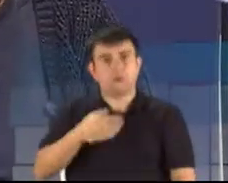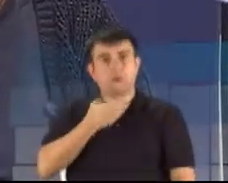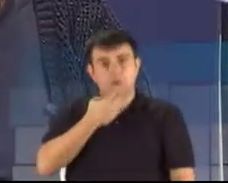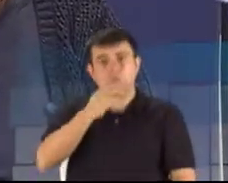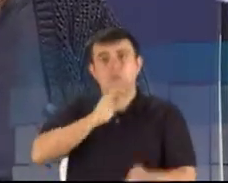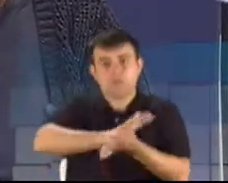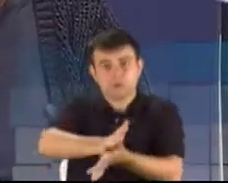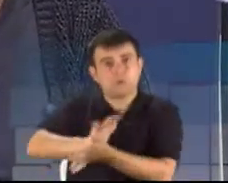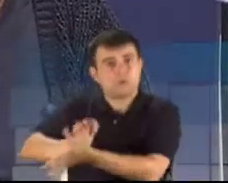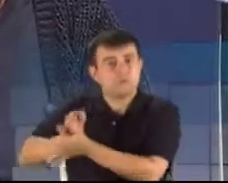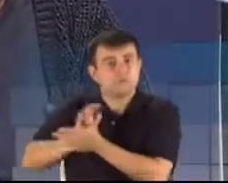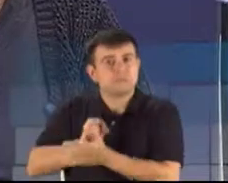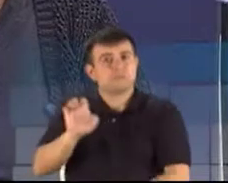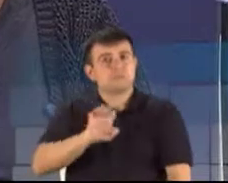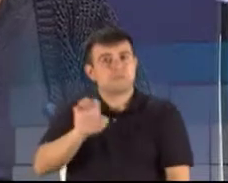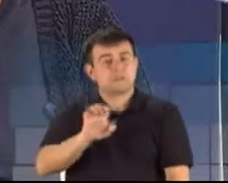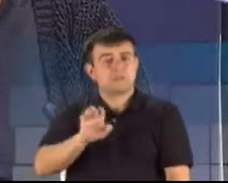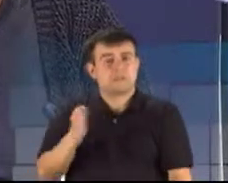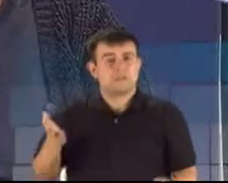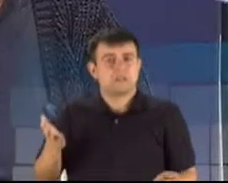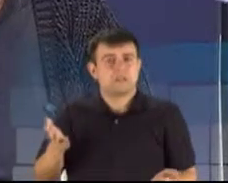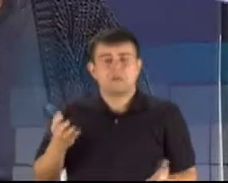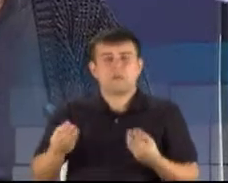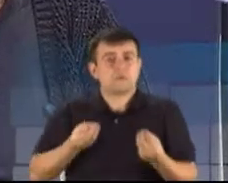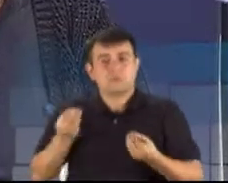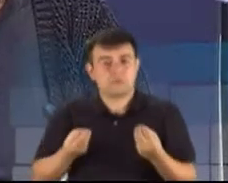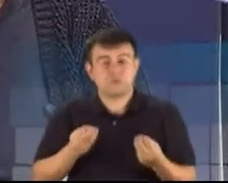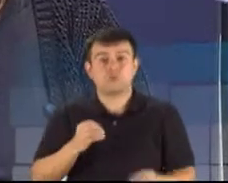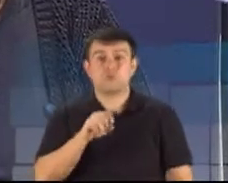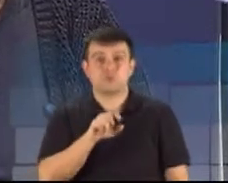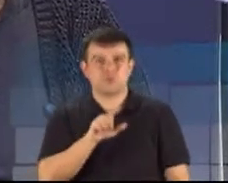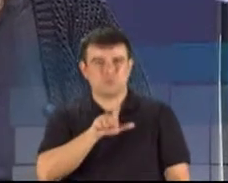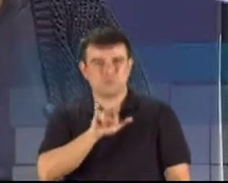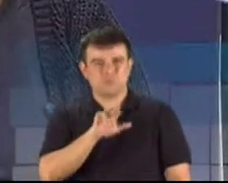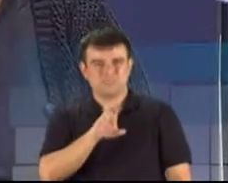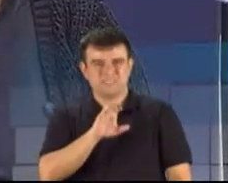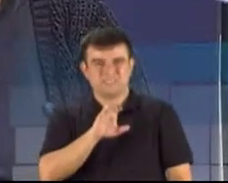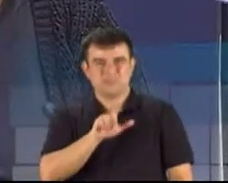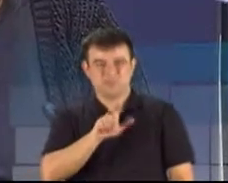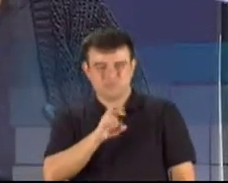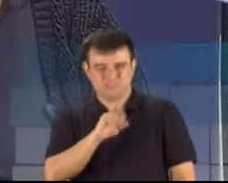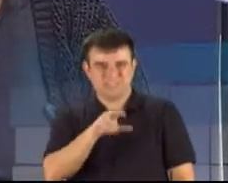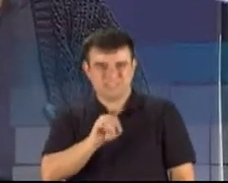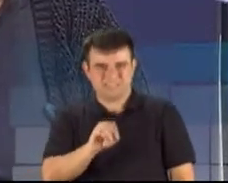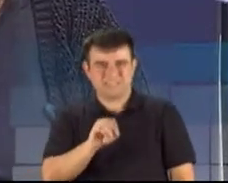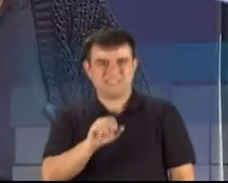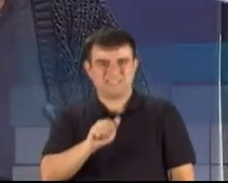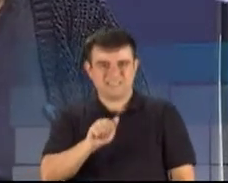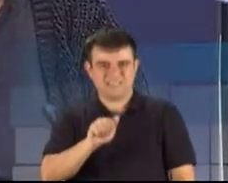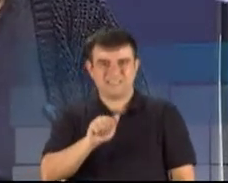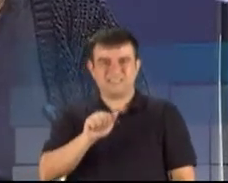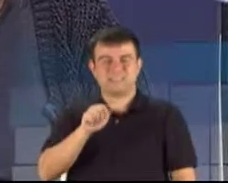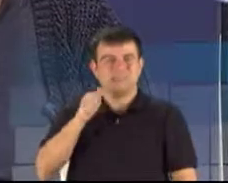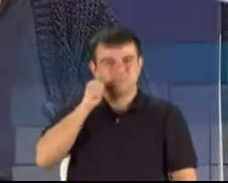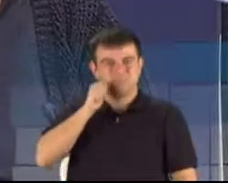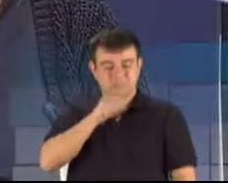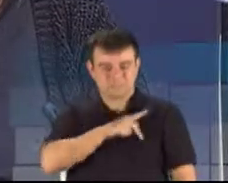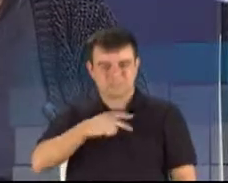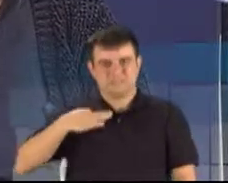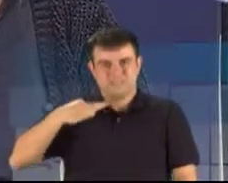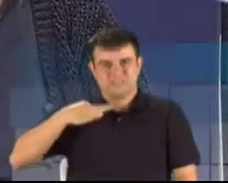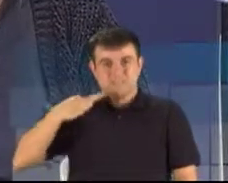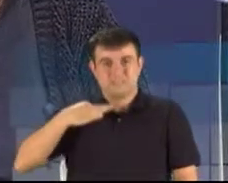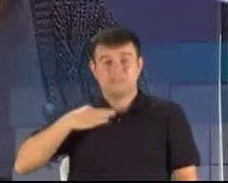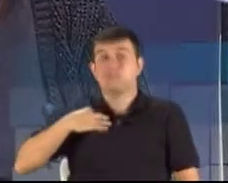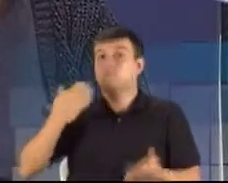avançar enquanto sociedade. Com a Luciana Genro, nossa candidata a presidente, uma das primeiras medidas que a gente vai fazer no Brasil é o